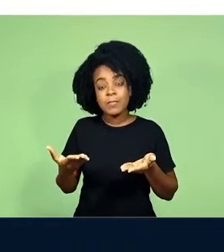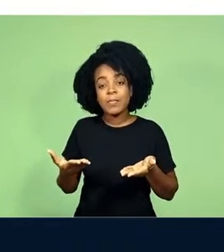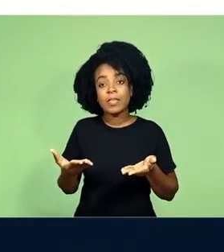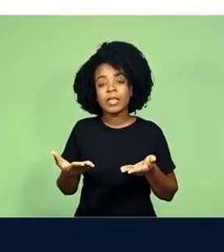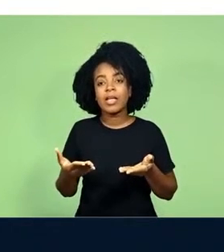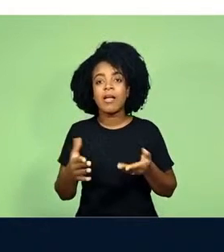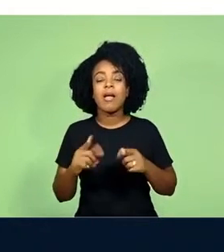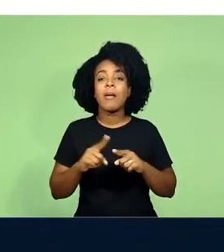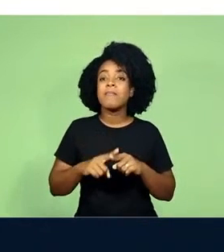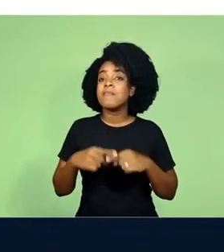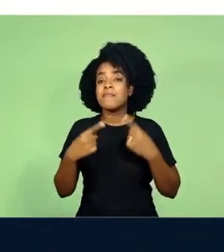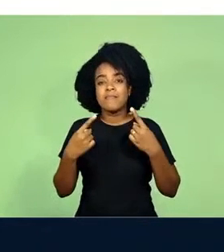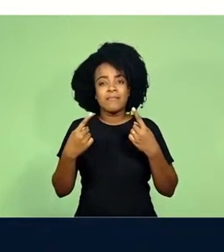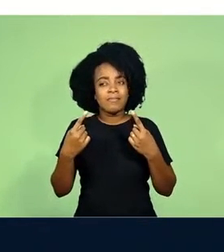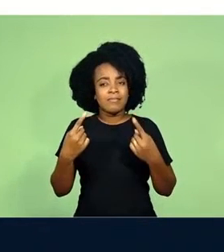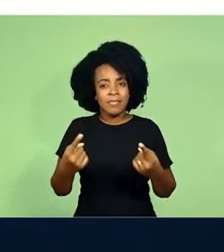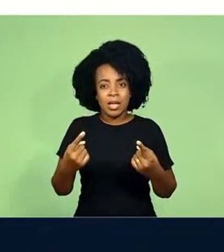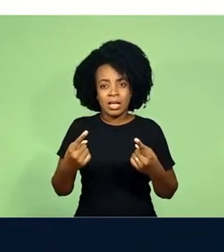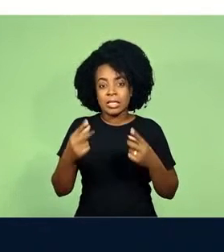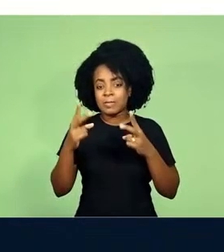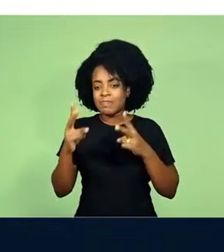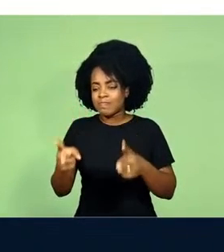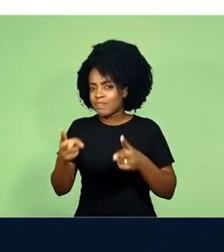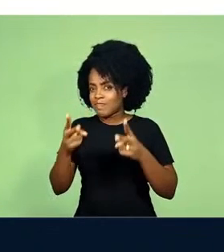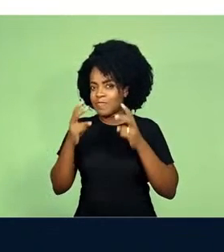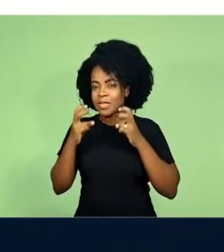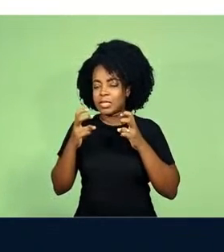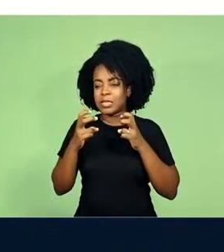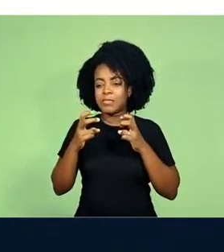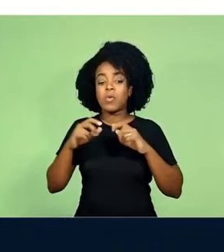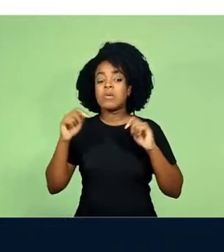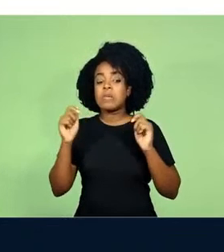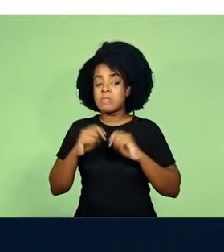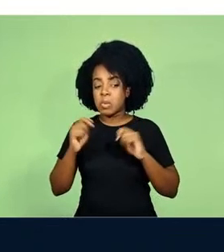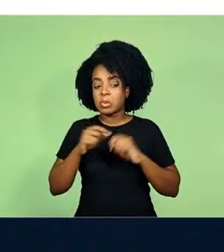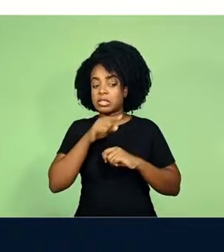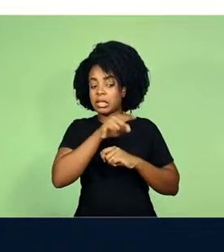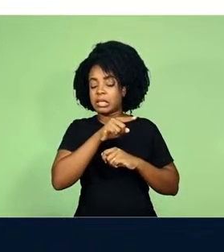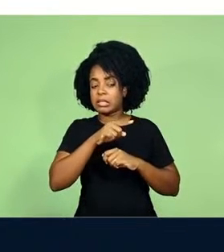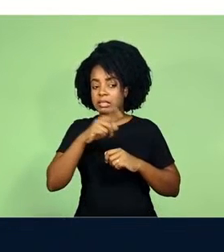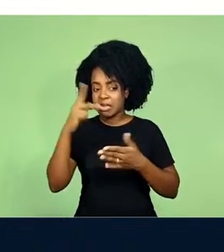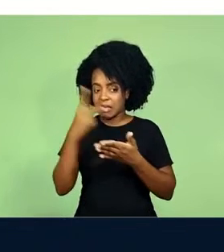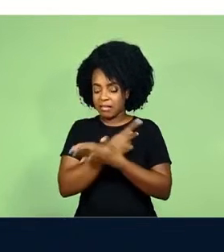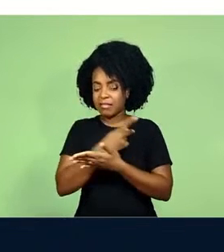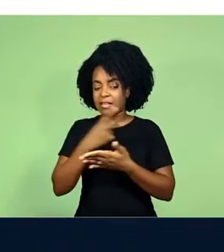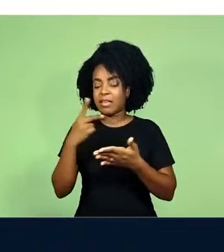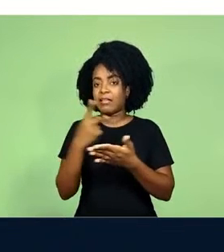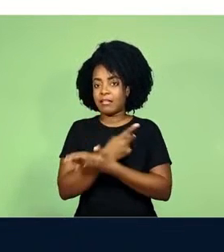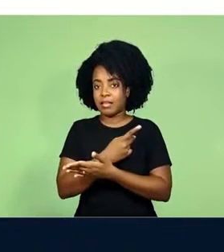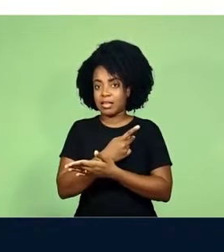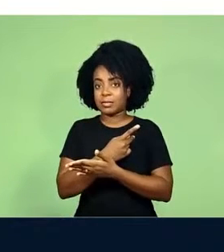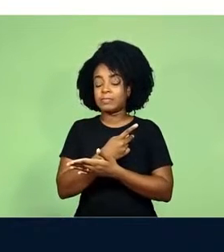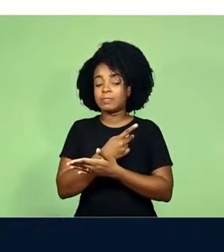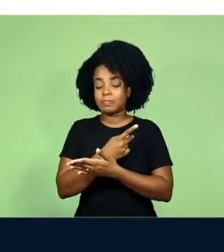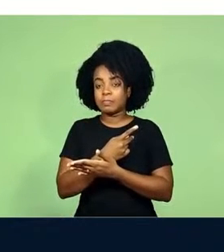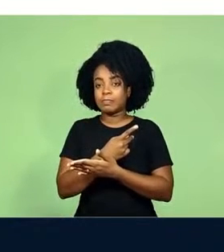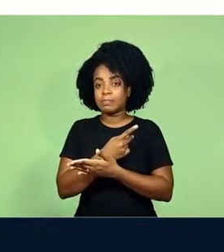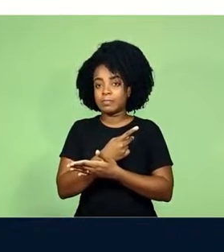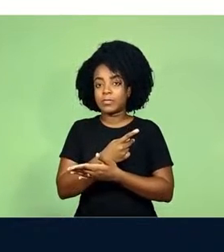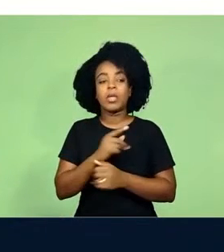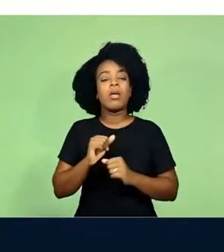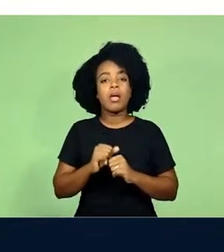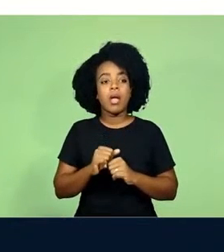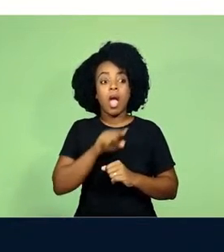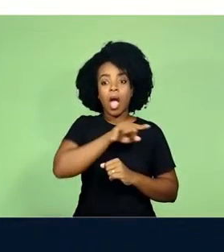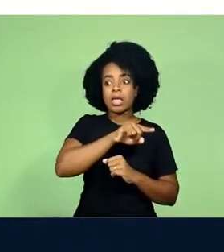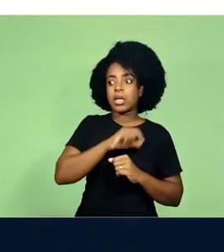Porém, ao descobrir isso, que pode ser que tenha cometido um erro e que possa ser desligado,